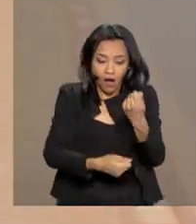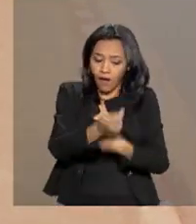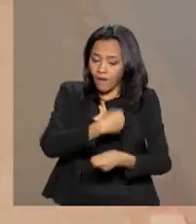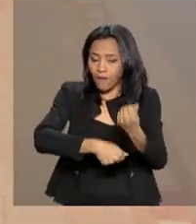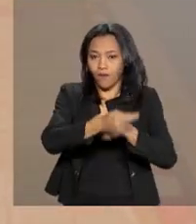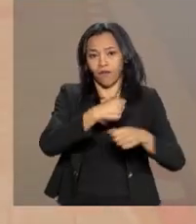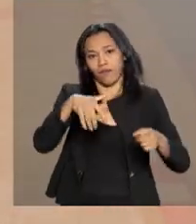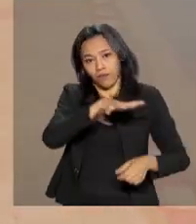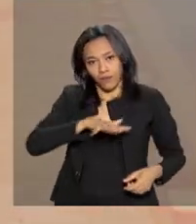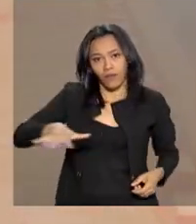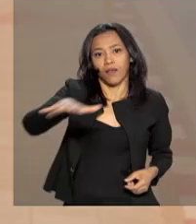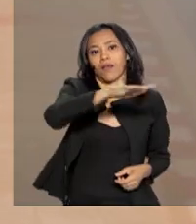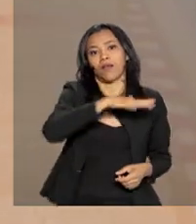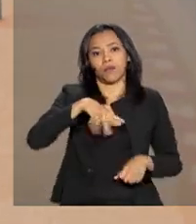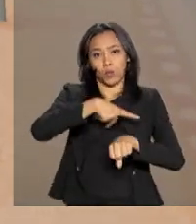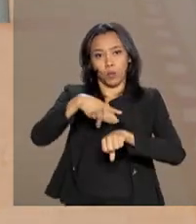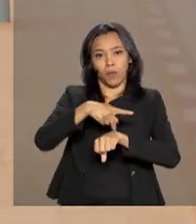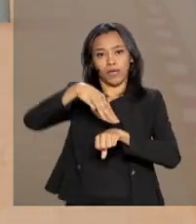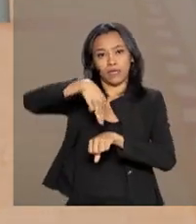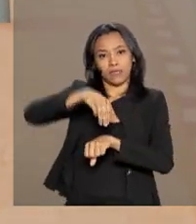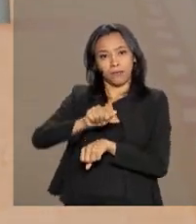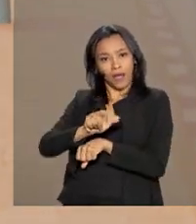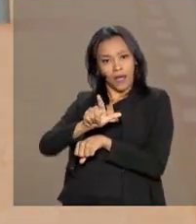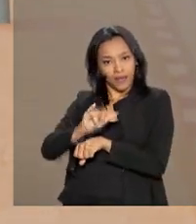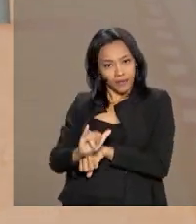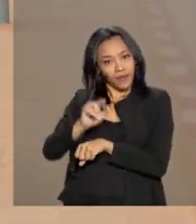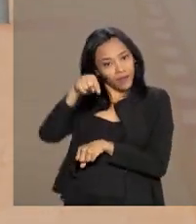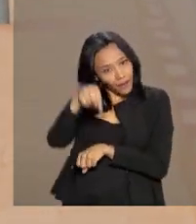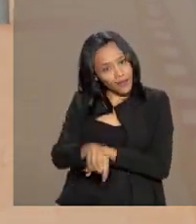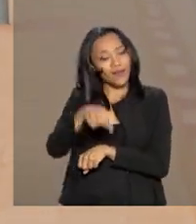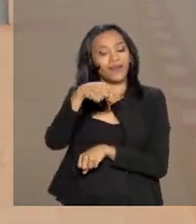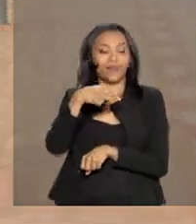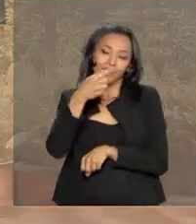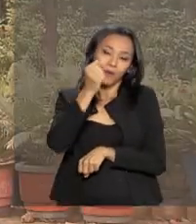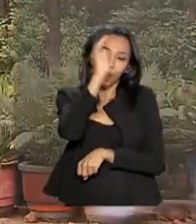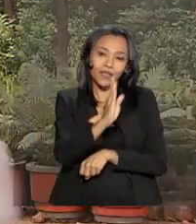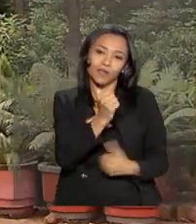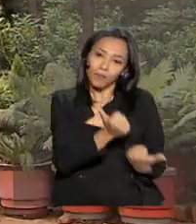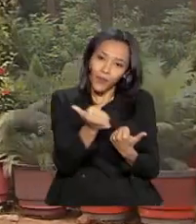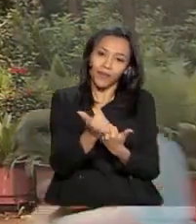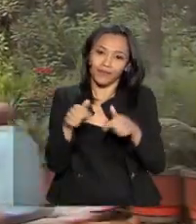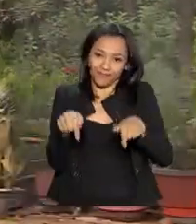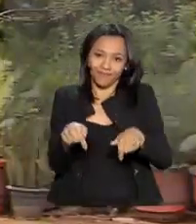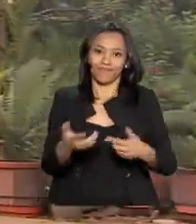econômicas do Mali. E é nessa área que o Brasil está colaborando com a nação.